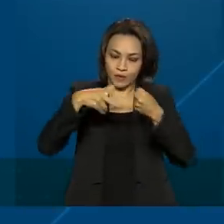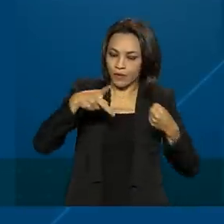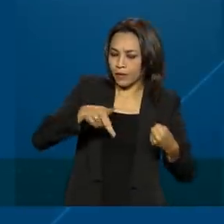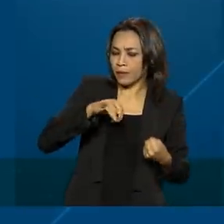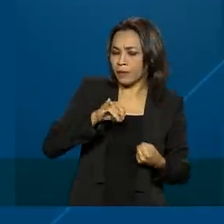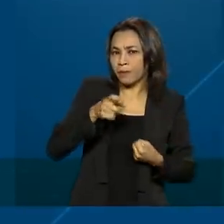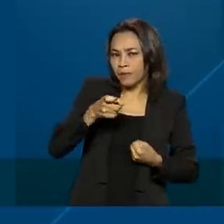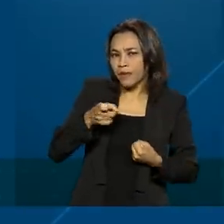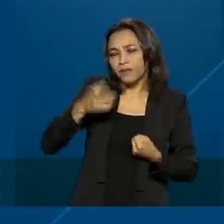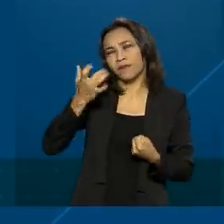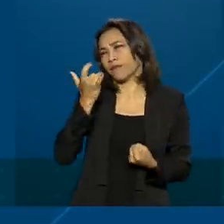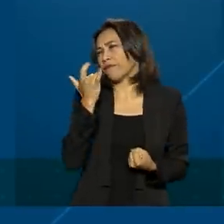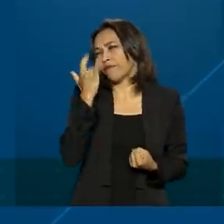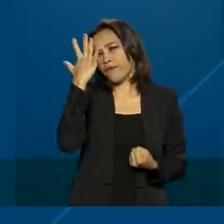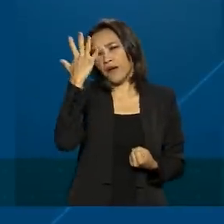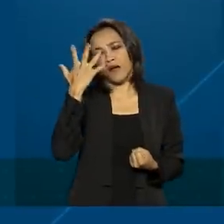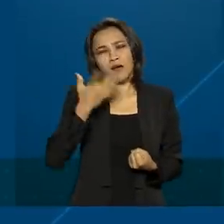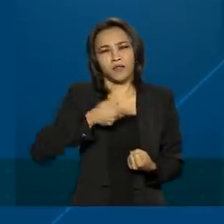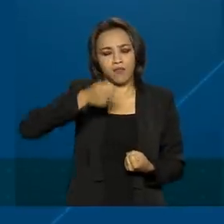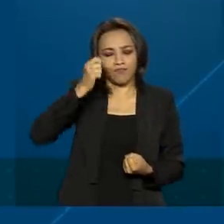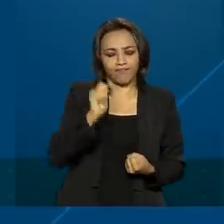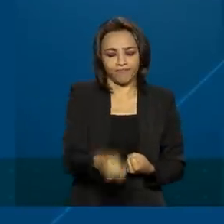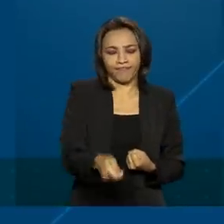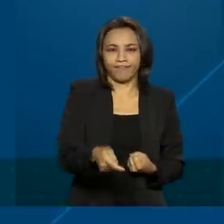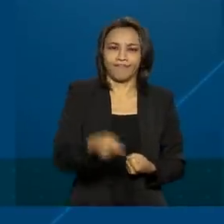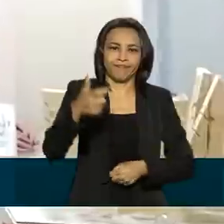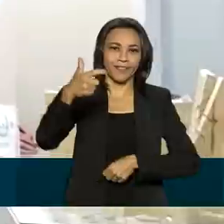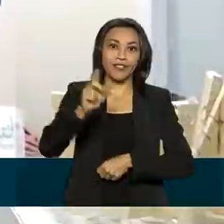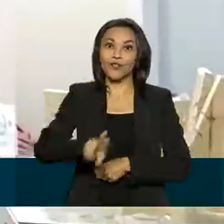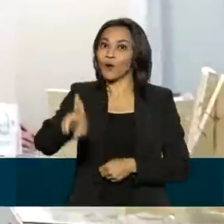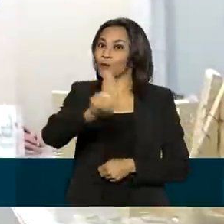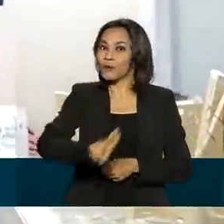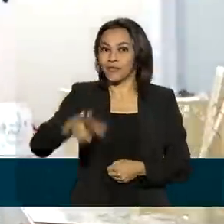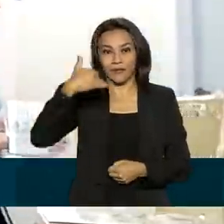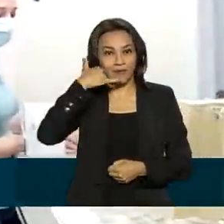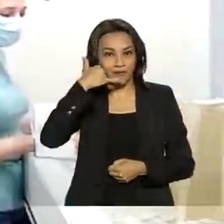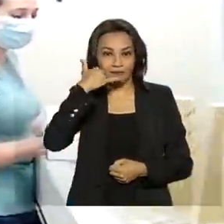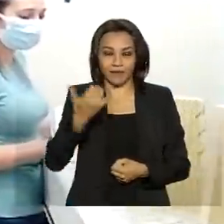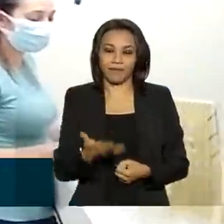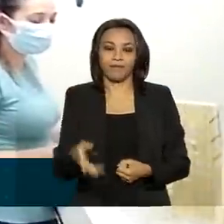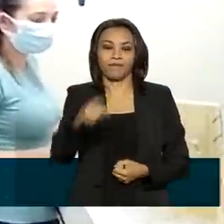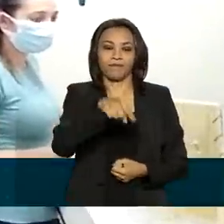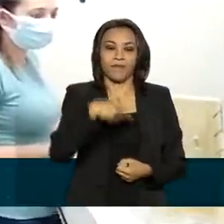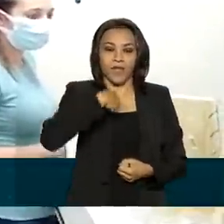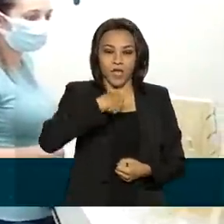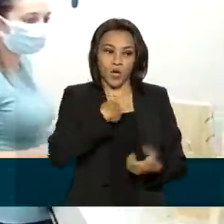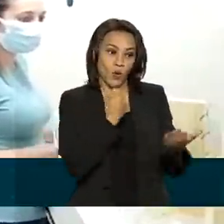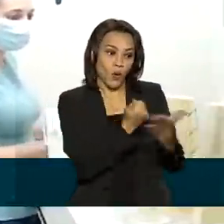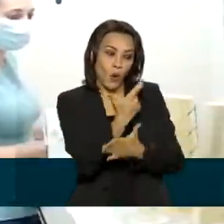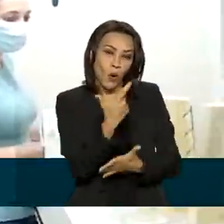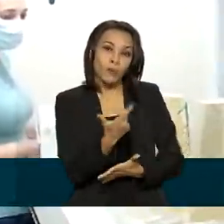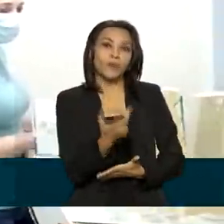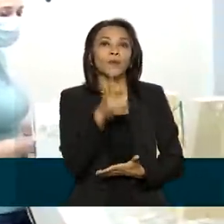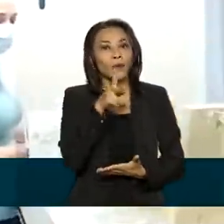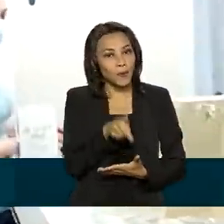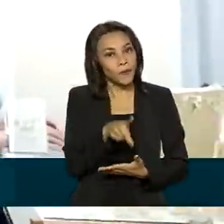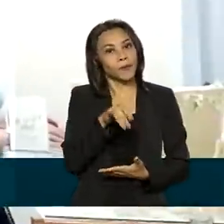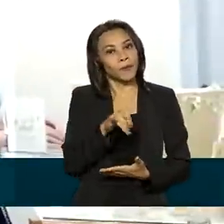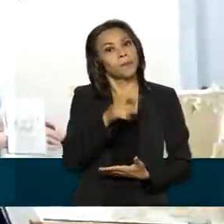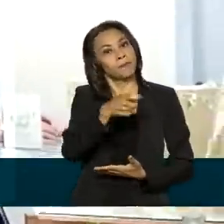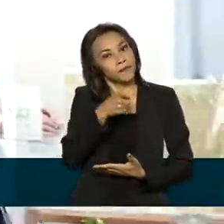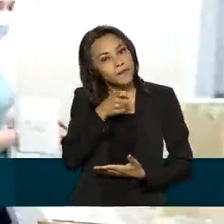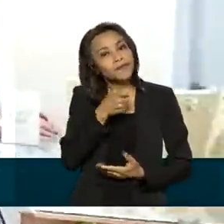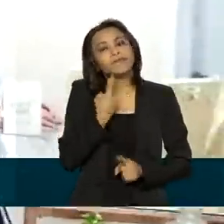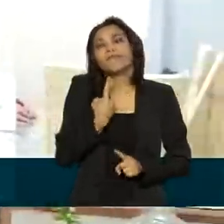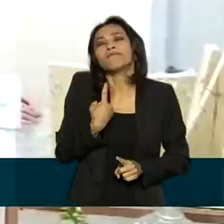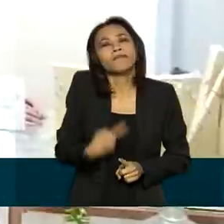tudo mais fácil, rápido, a um toque do celular. Eu só faço as minhas compras com o PIX. Por